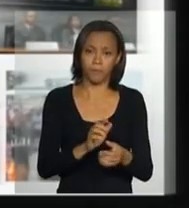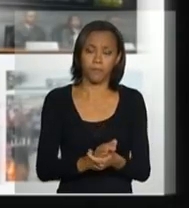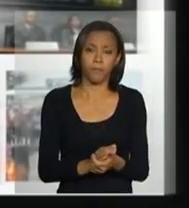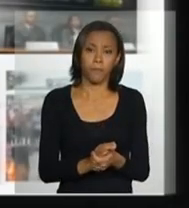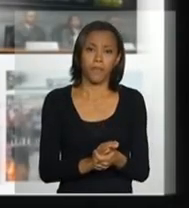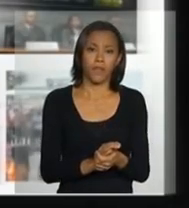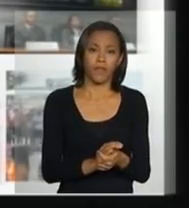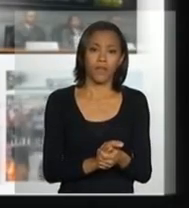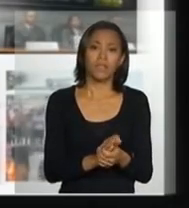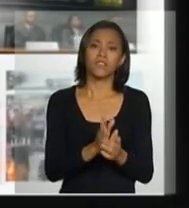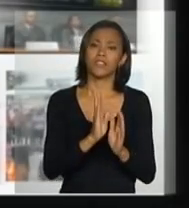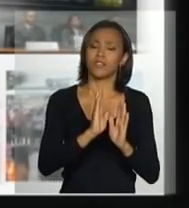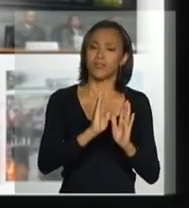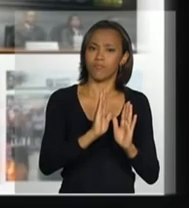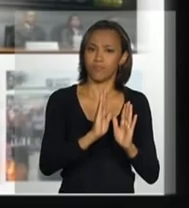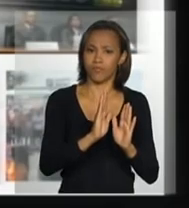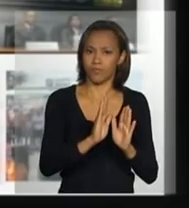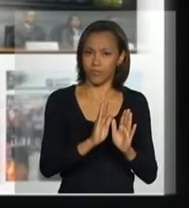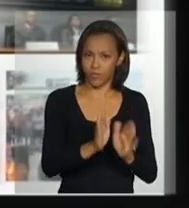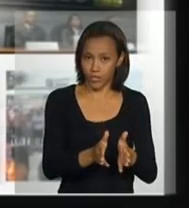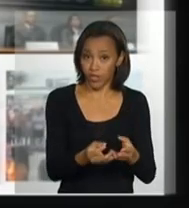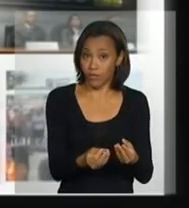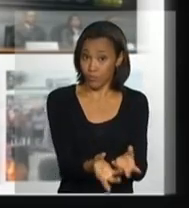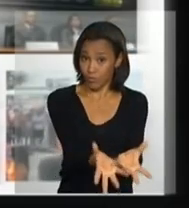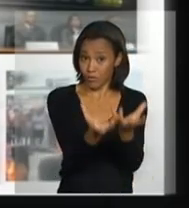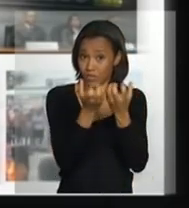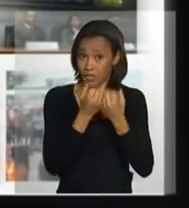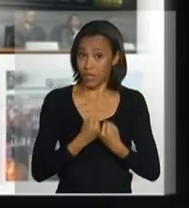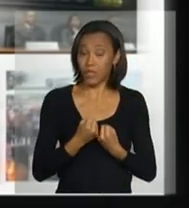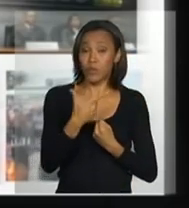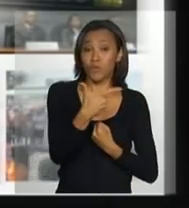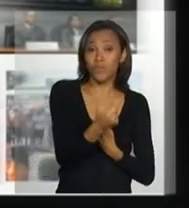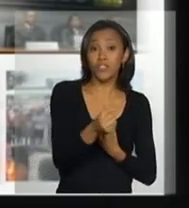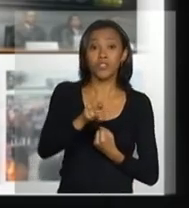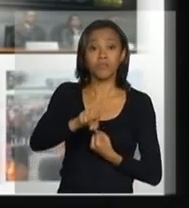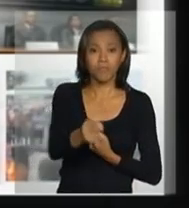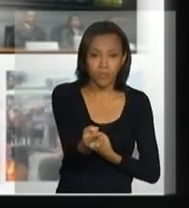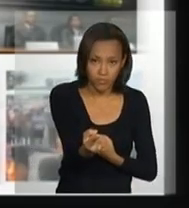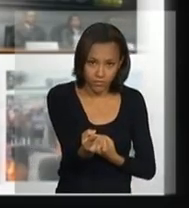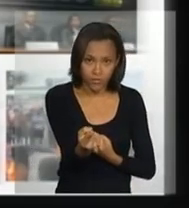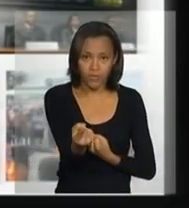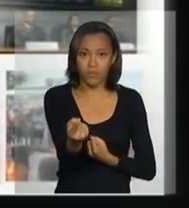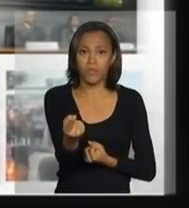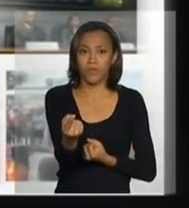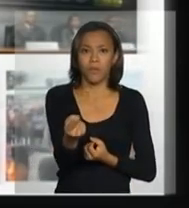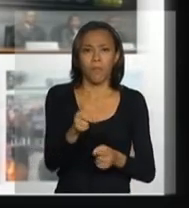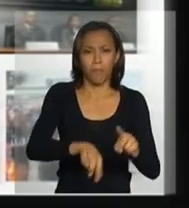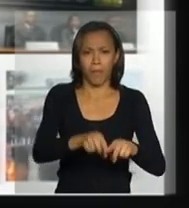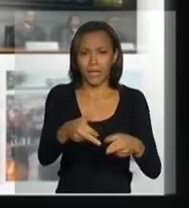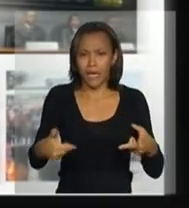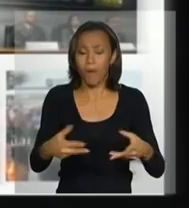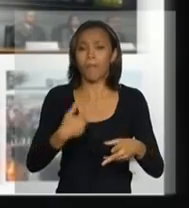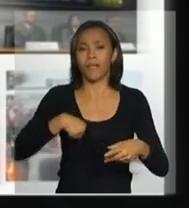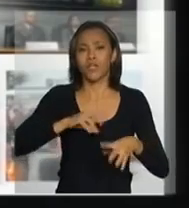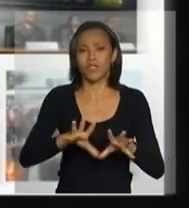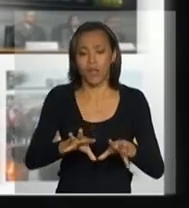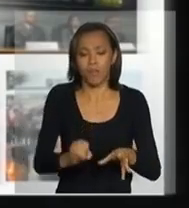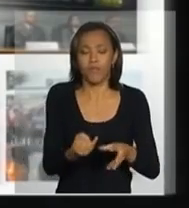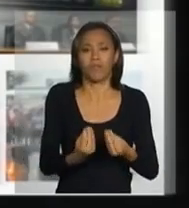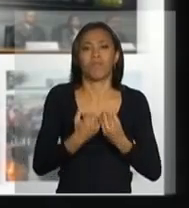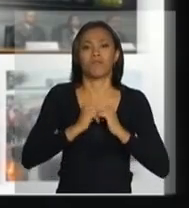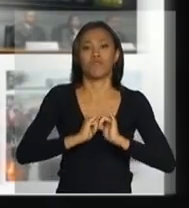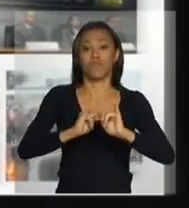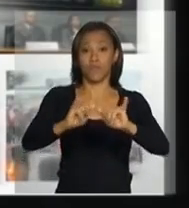a NTU está nos cedendo 20 mil bans de dó para divulgação também de conscientização do